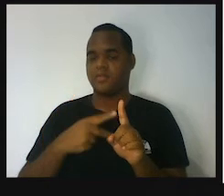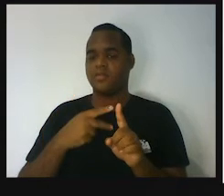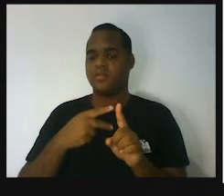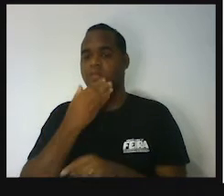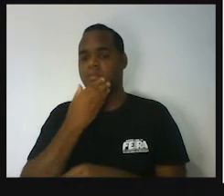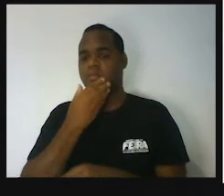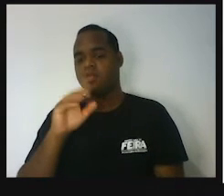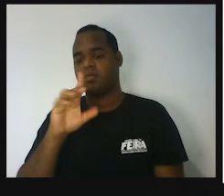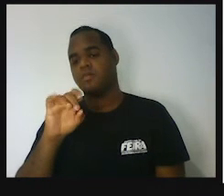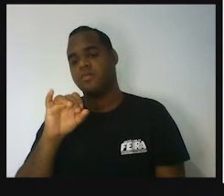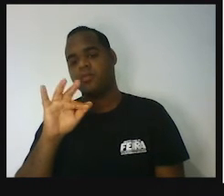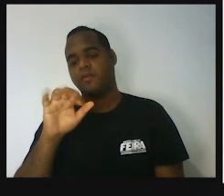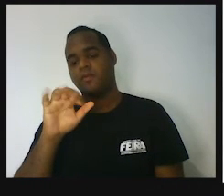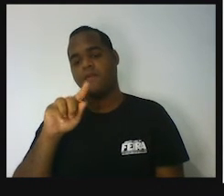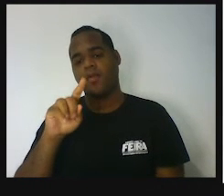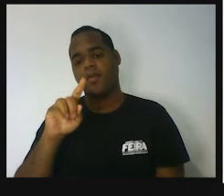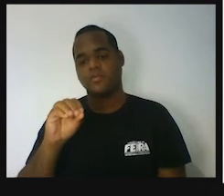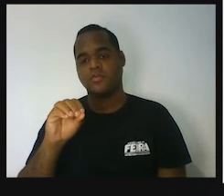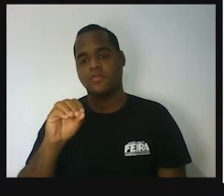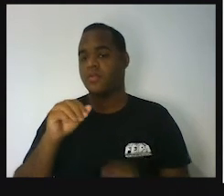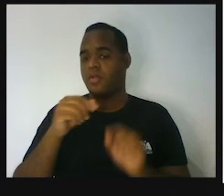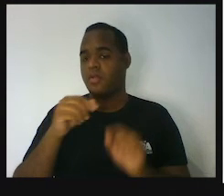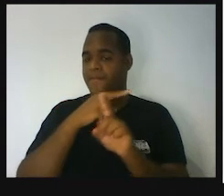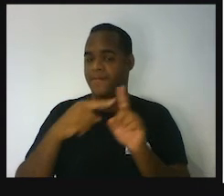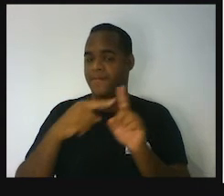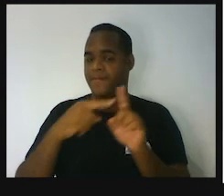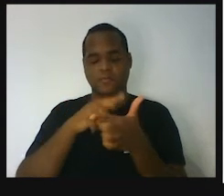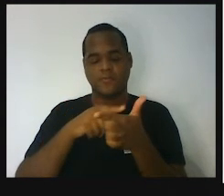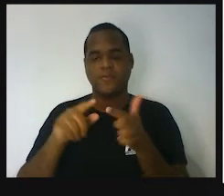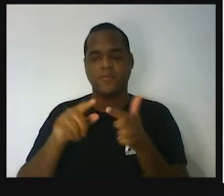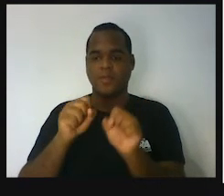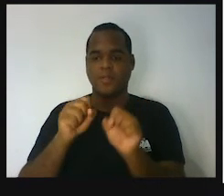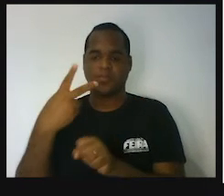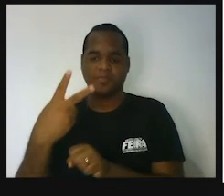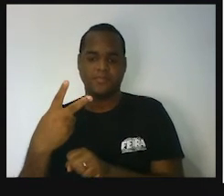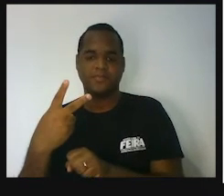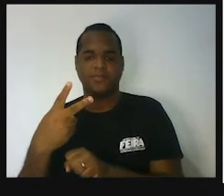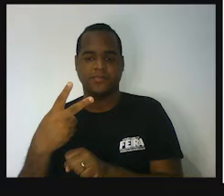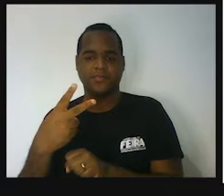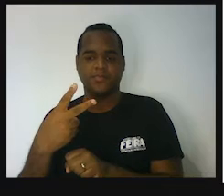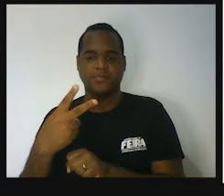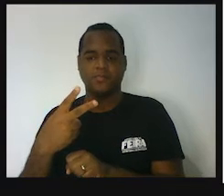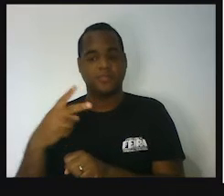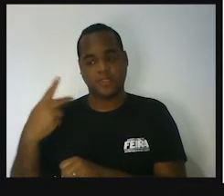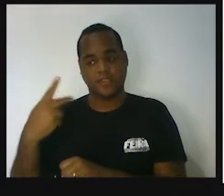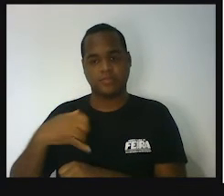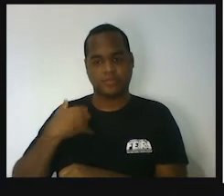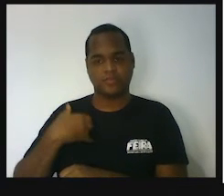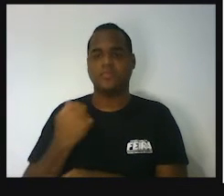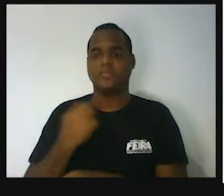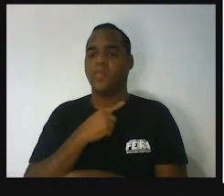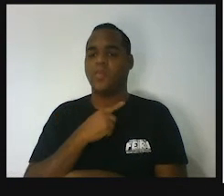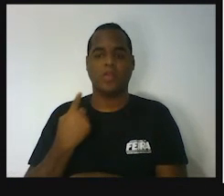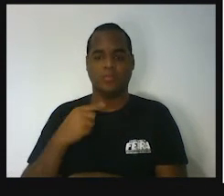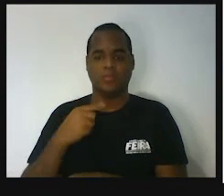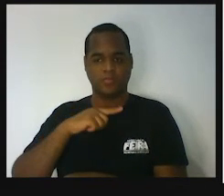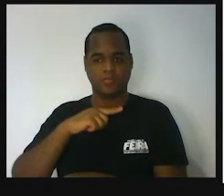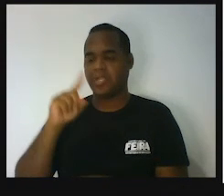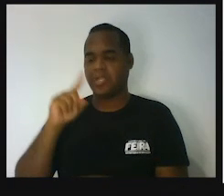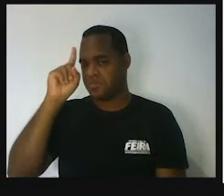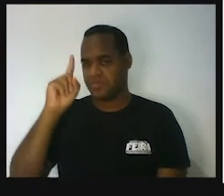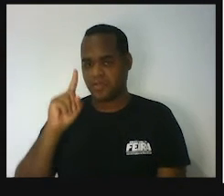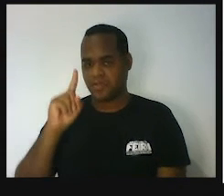Metade é dividir por dois. Então, metade da vida dele vai ser a idade que ele morreu, que a gente não sabe qual é,